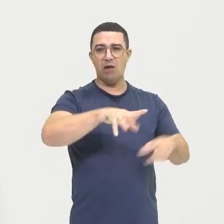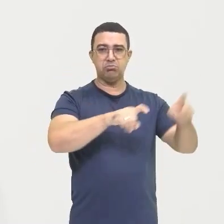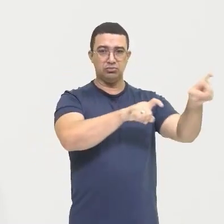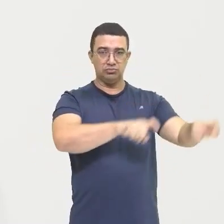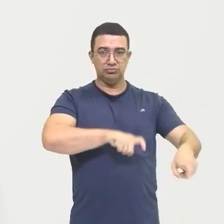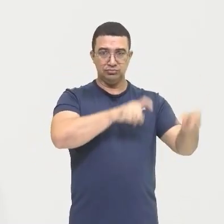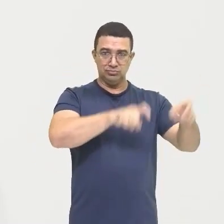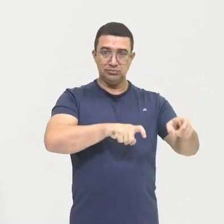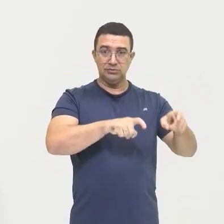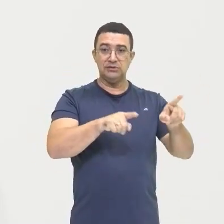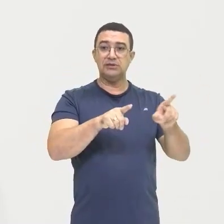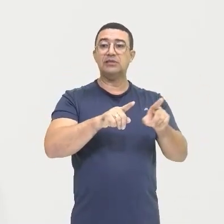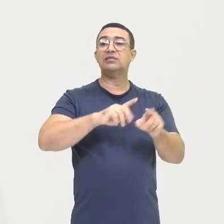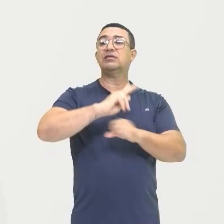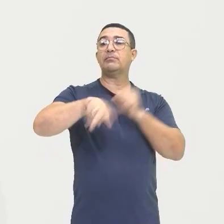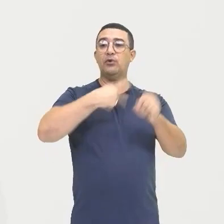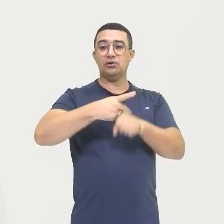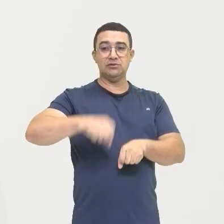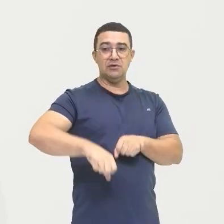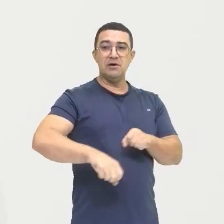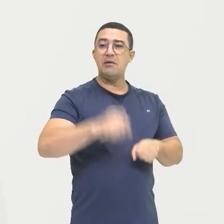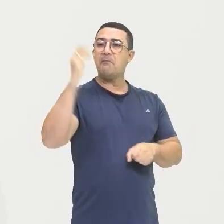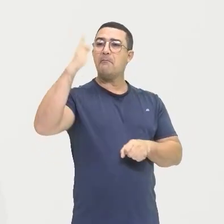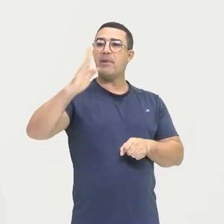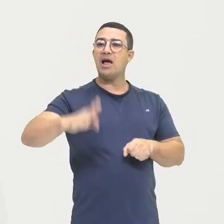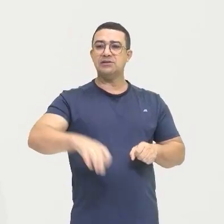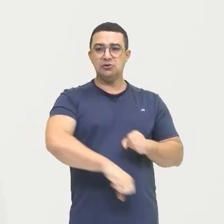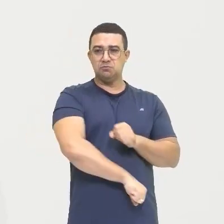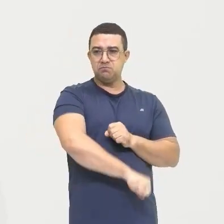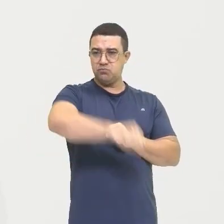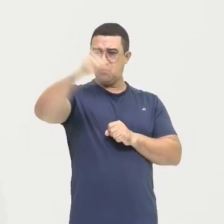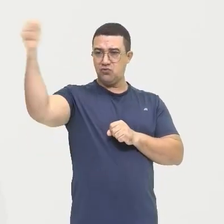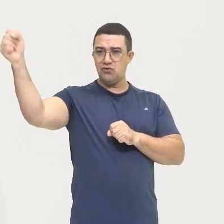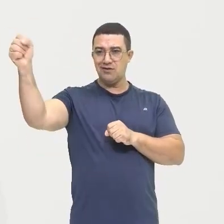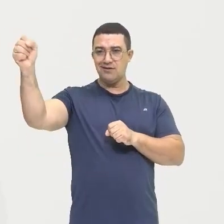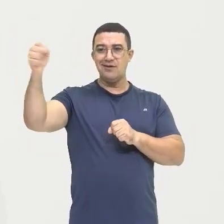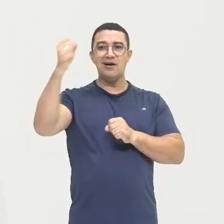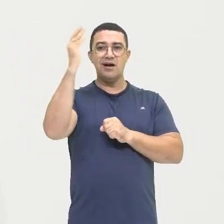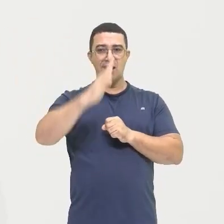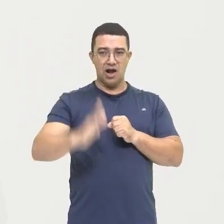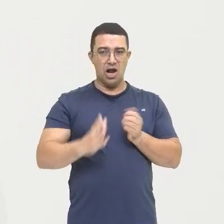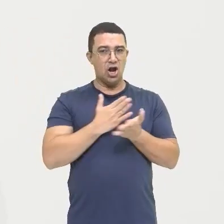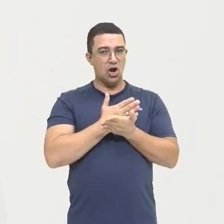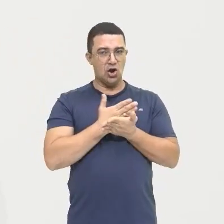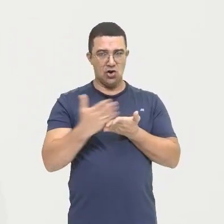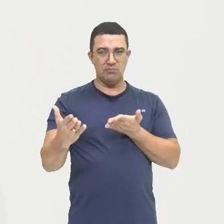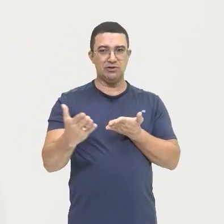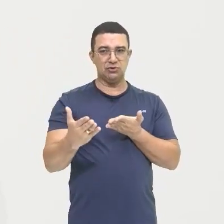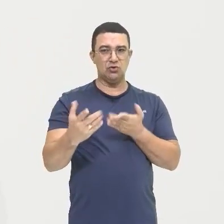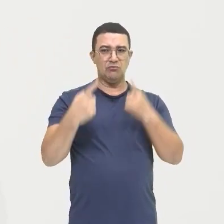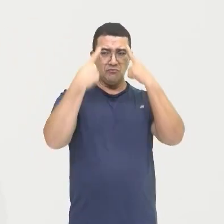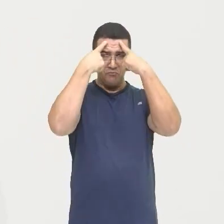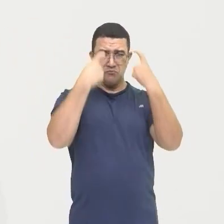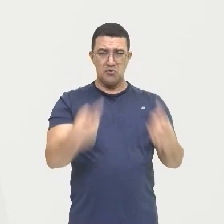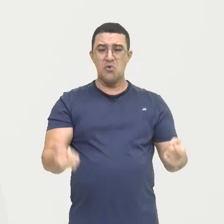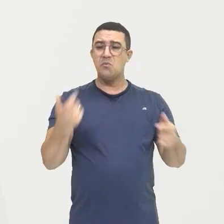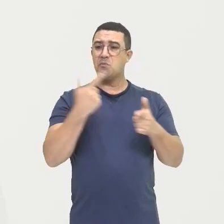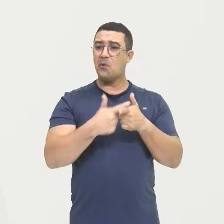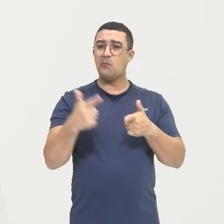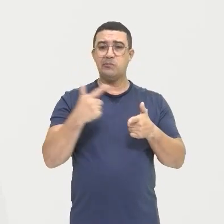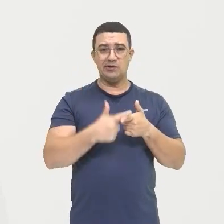do Brasil em 1822 Quando a gente tem aqui essa demarcação Então aqui surge um problema